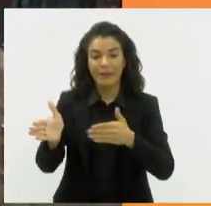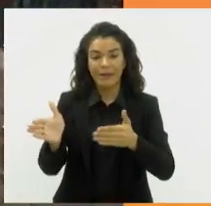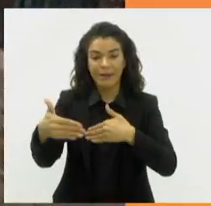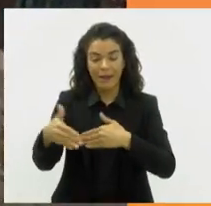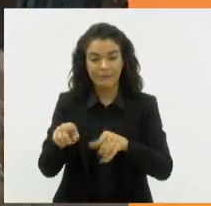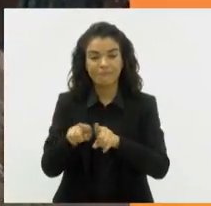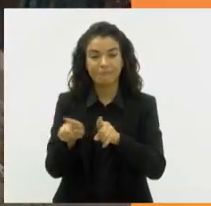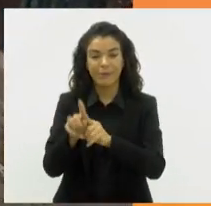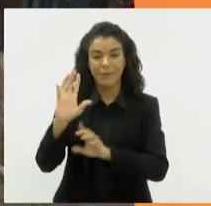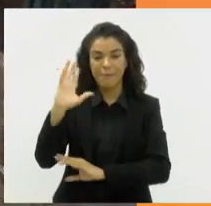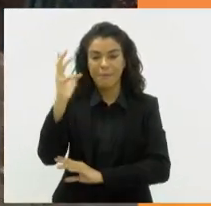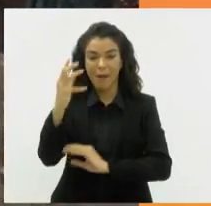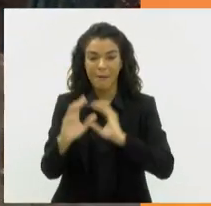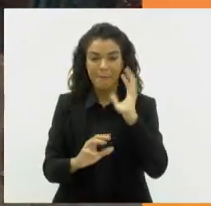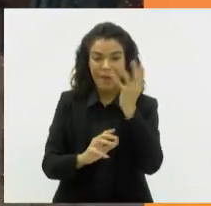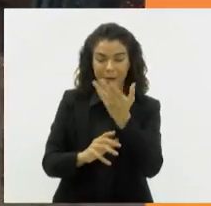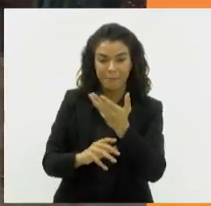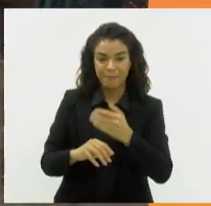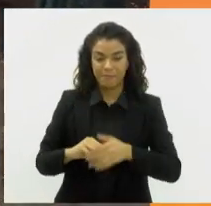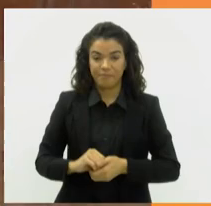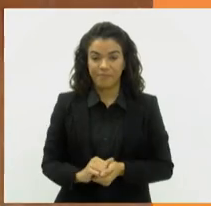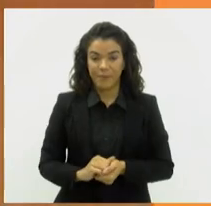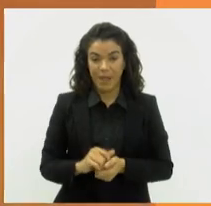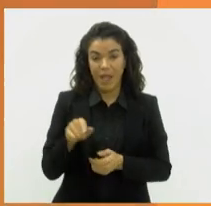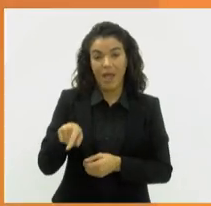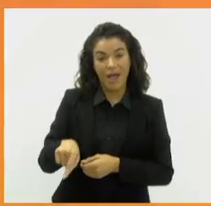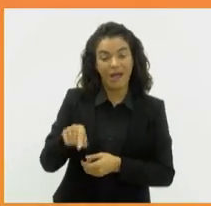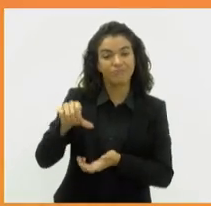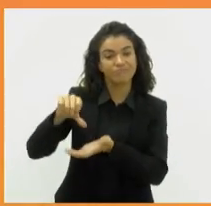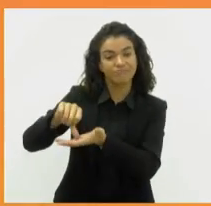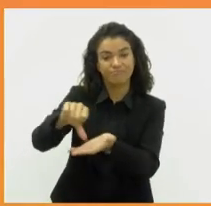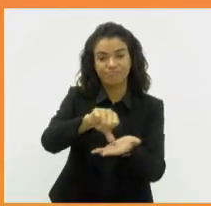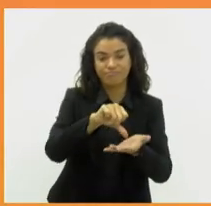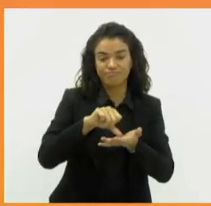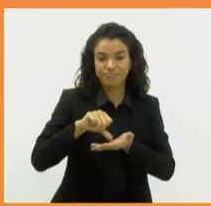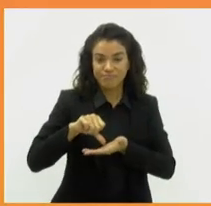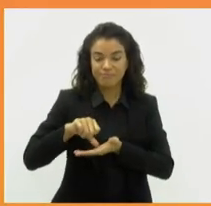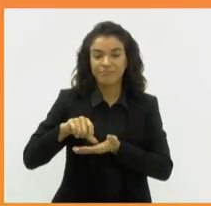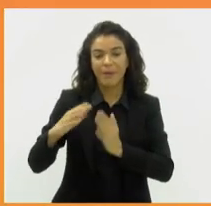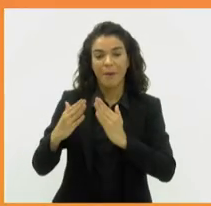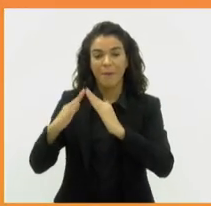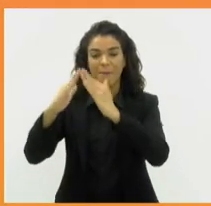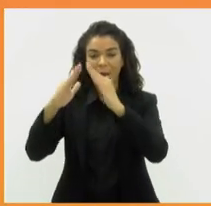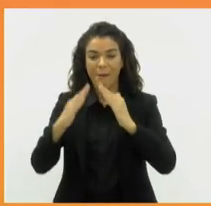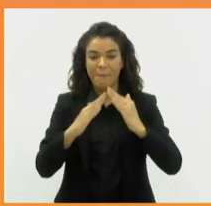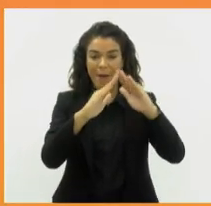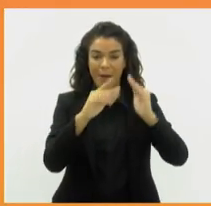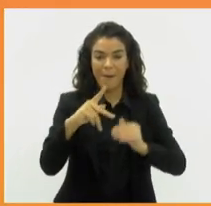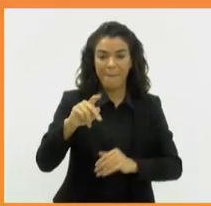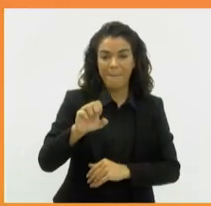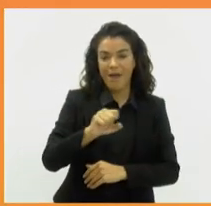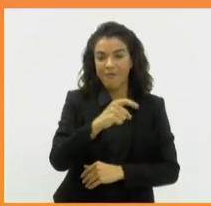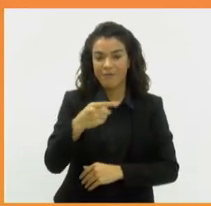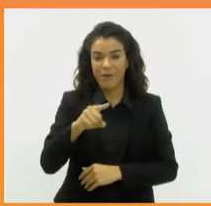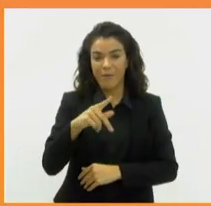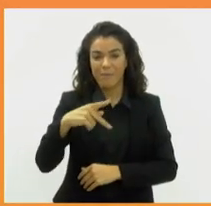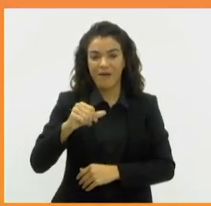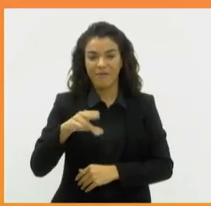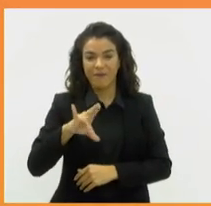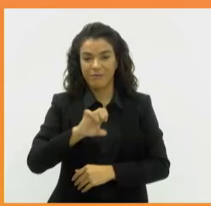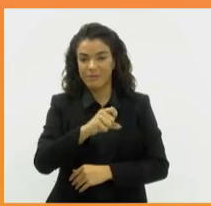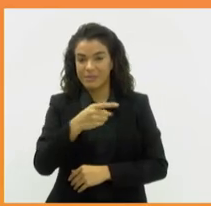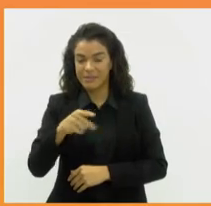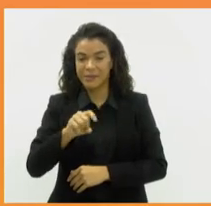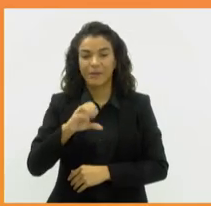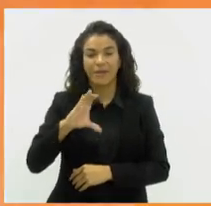galhadas e bens inservíveis. A última unidade foi instalada para atender as comunidades do Pavão, Pavãozinho e Cantagalo. A Conlurb vai